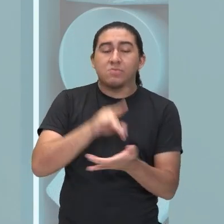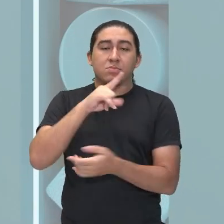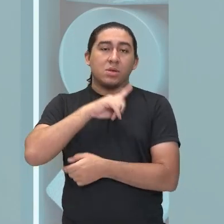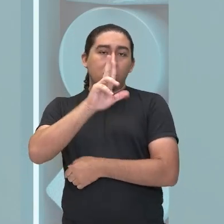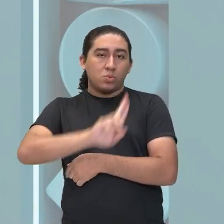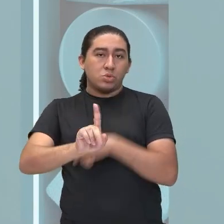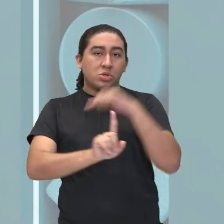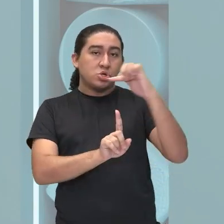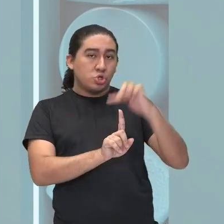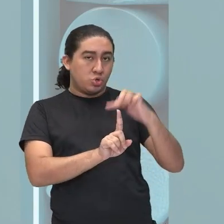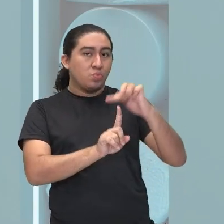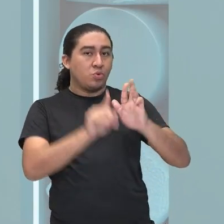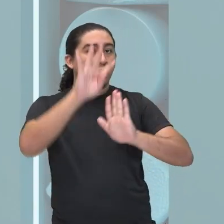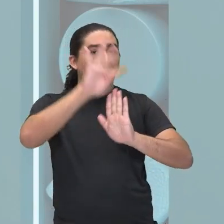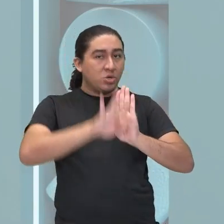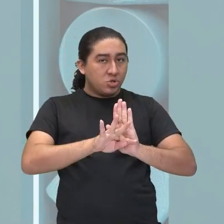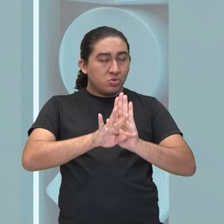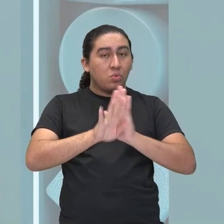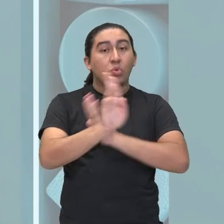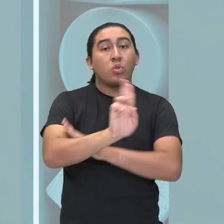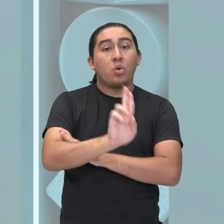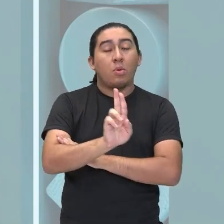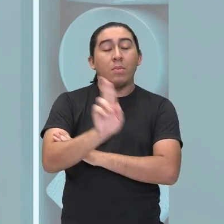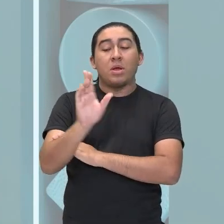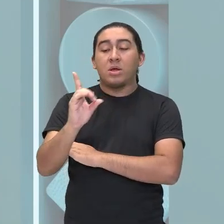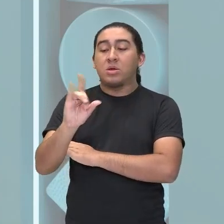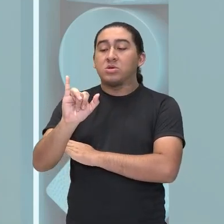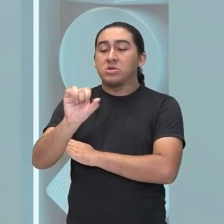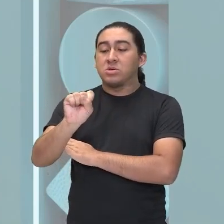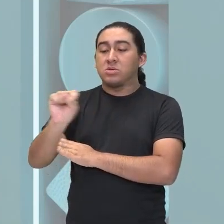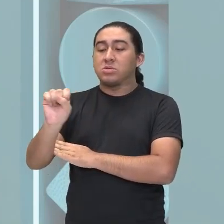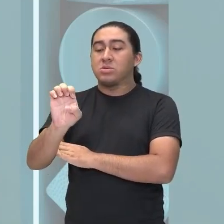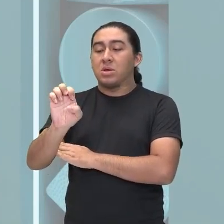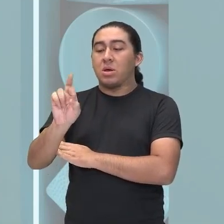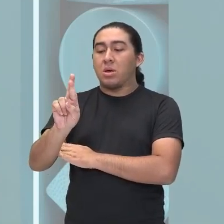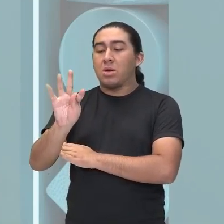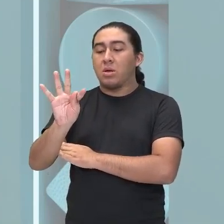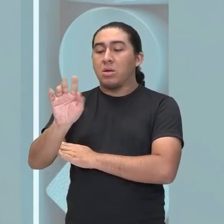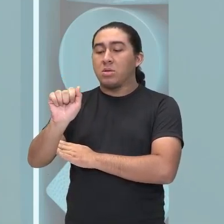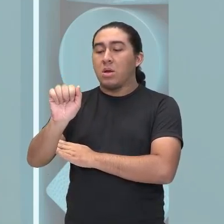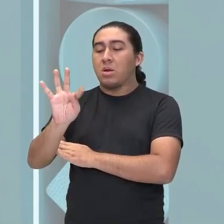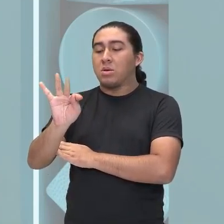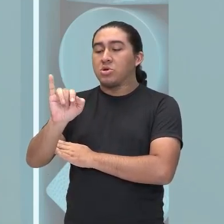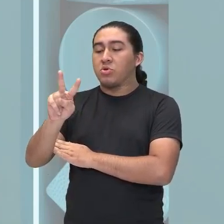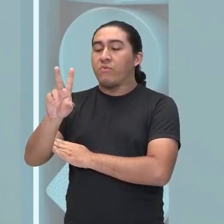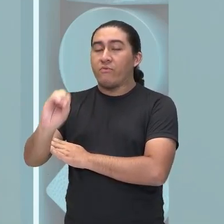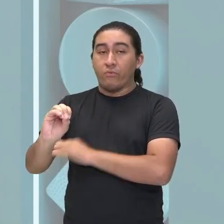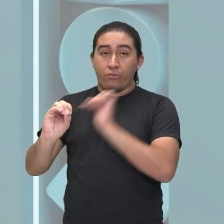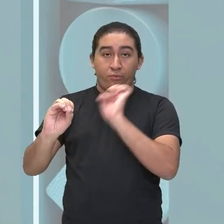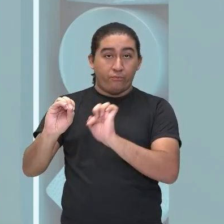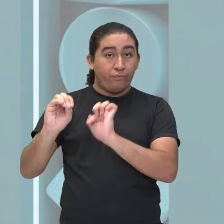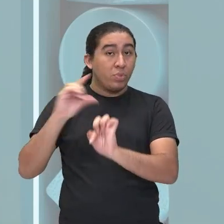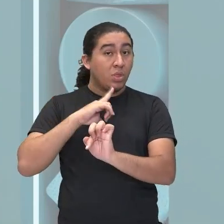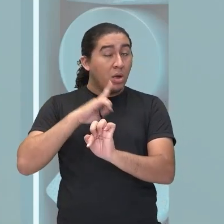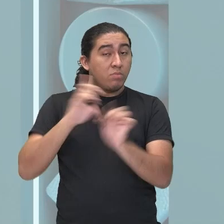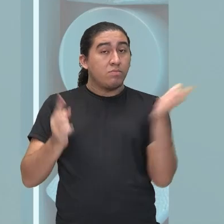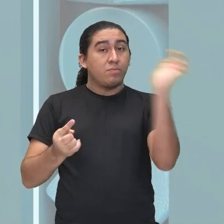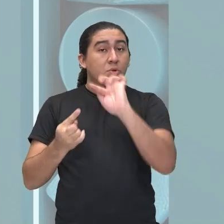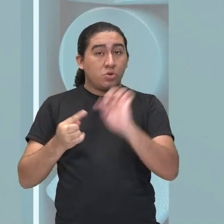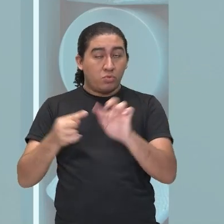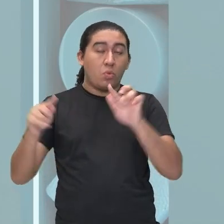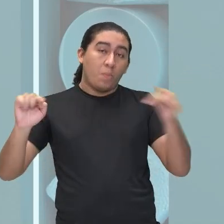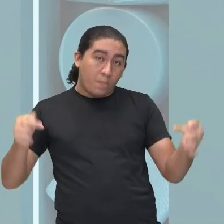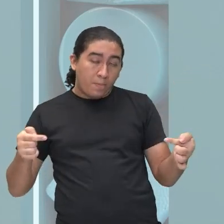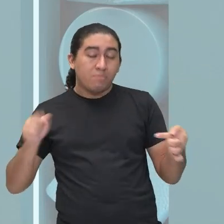textuais, de um tipo textual chamado dissertativo, que tem exatamente essa função de